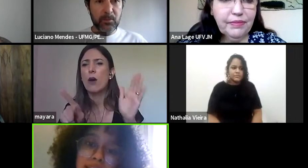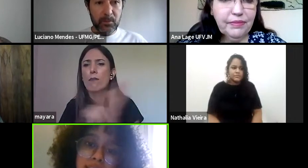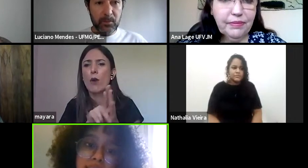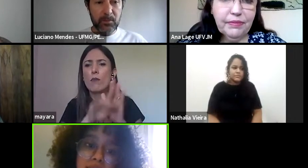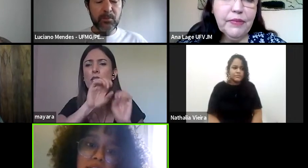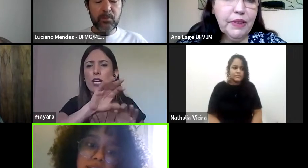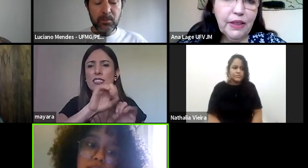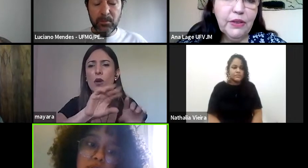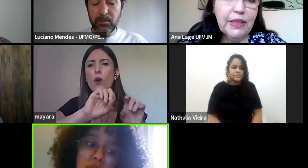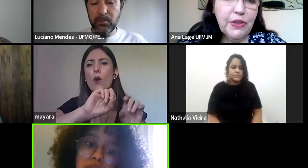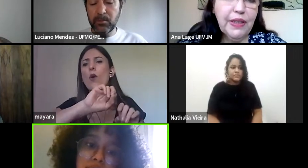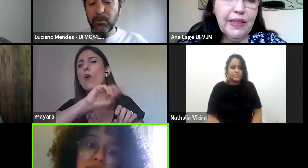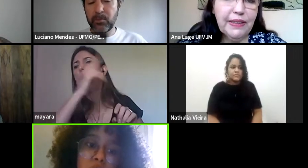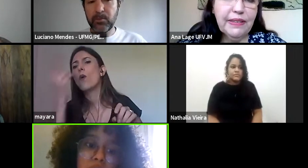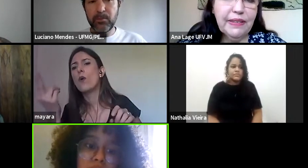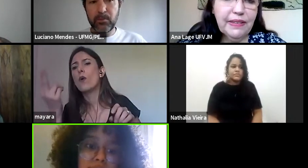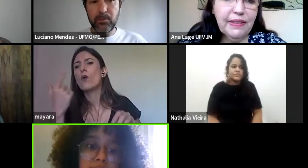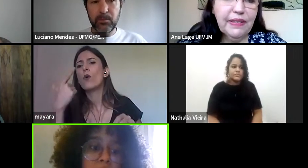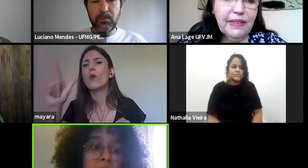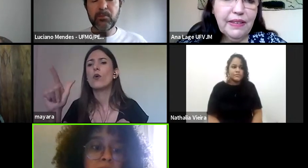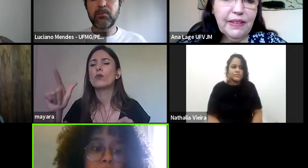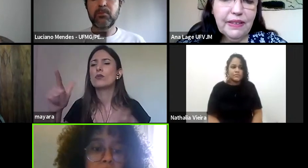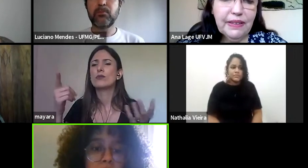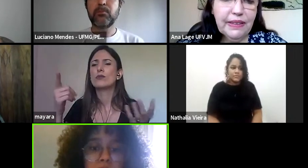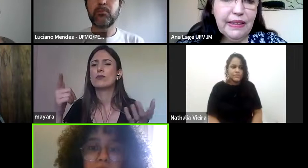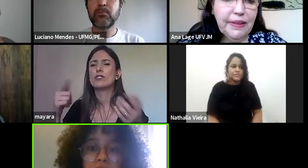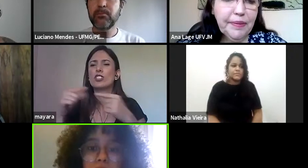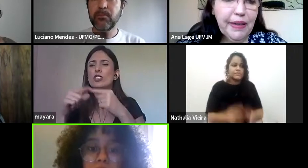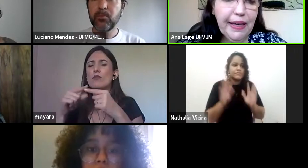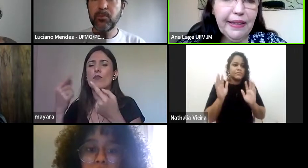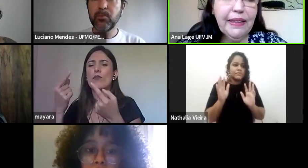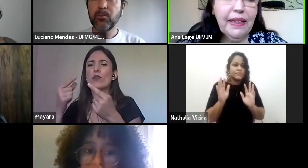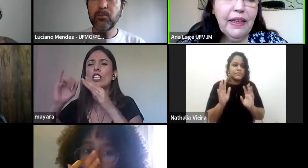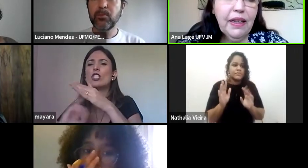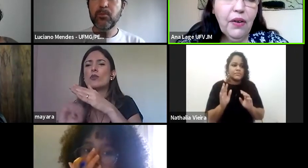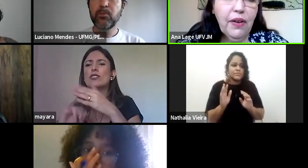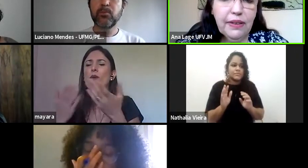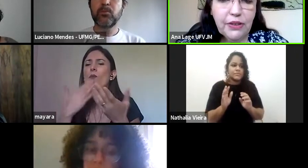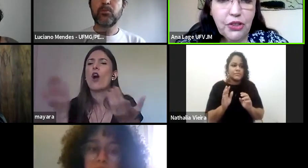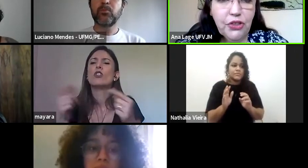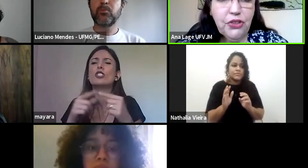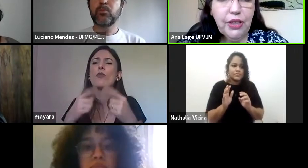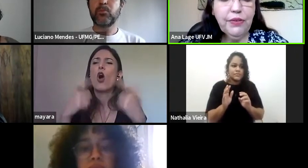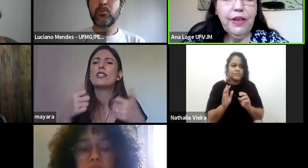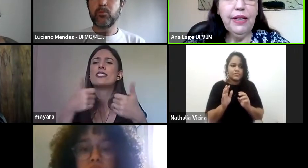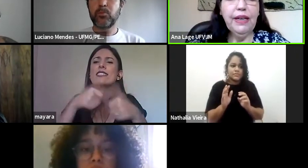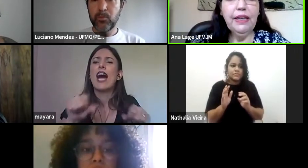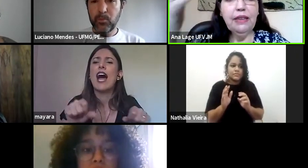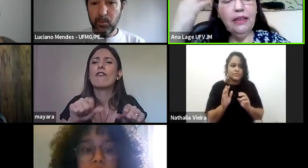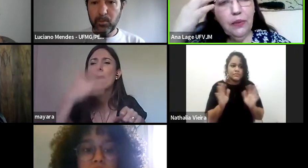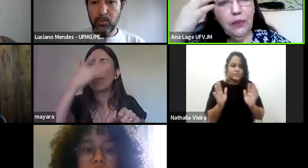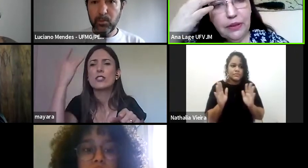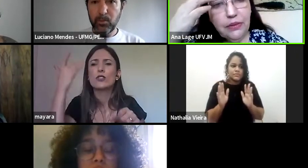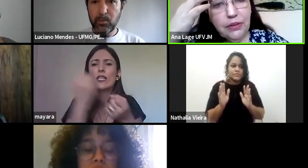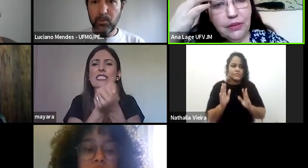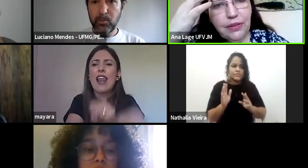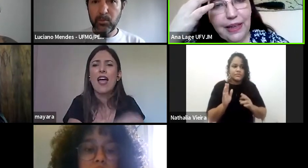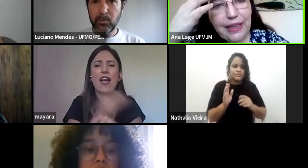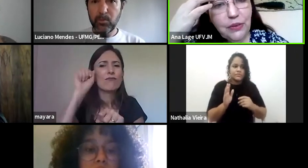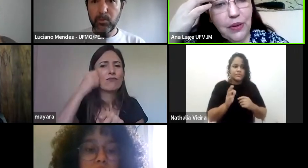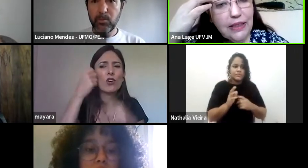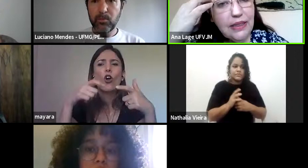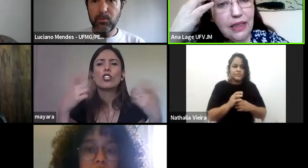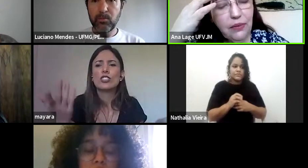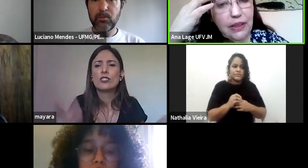escolarizadas, as instituições escolares. Sim, olha, acho que a gente tem que falar enquanto